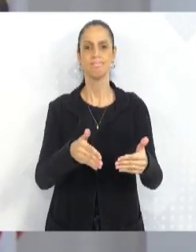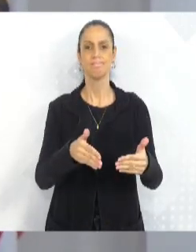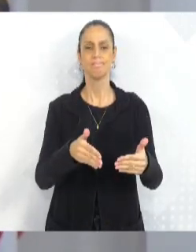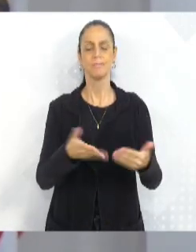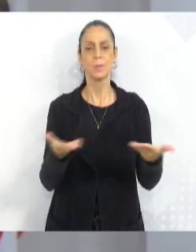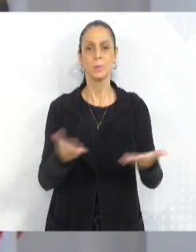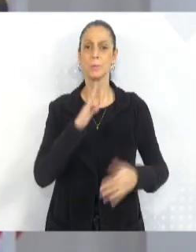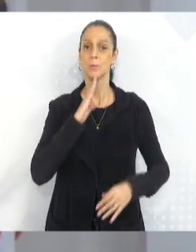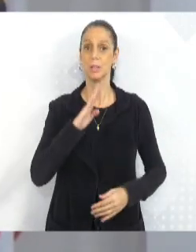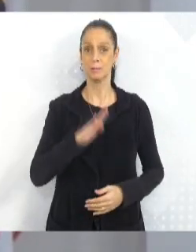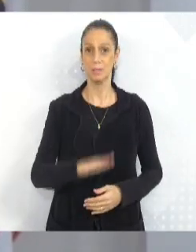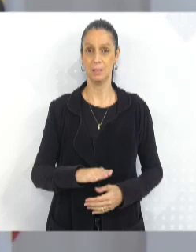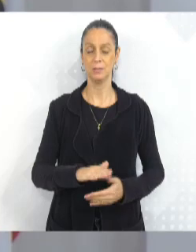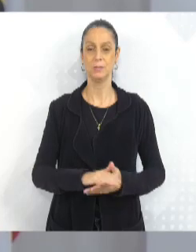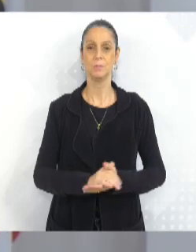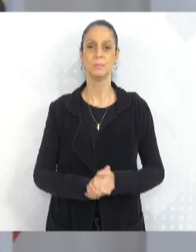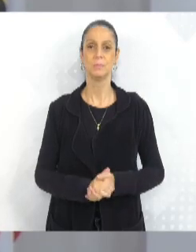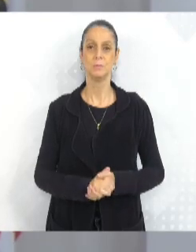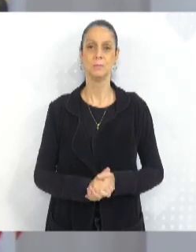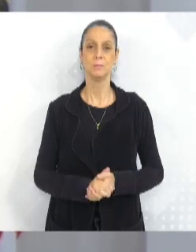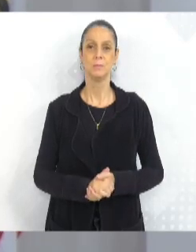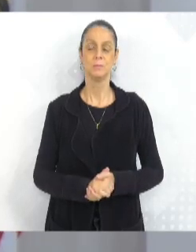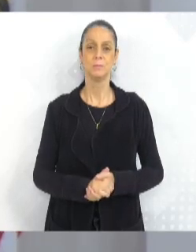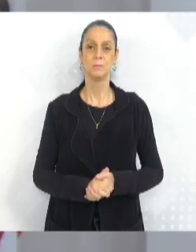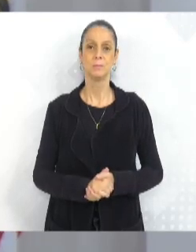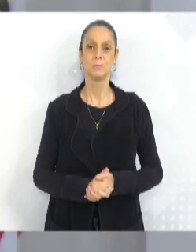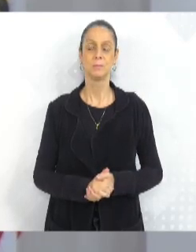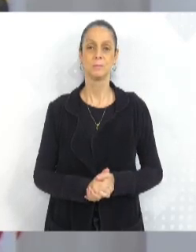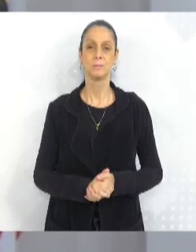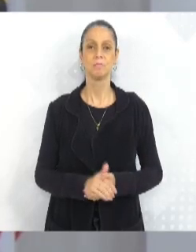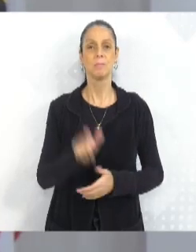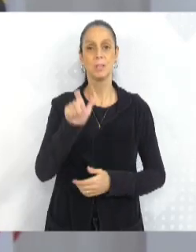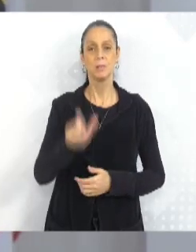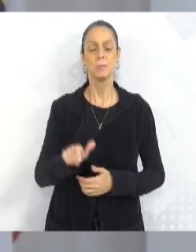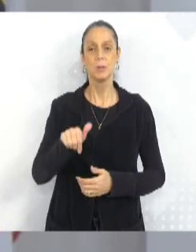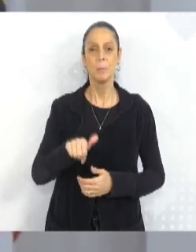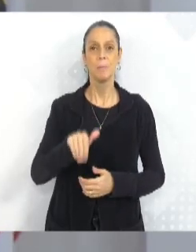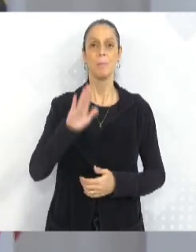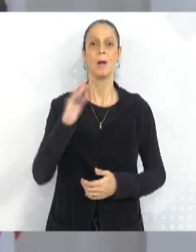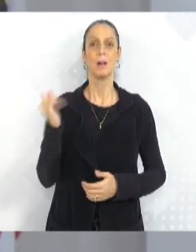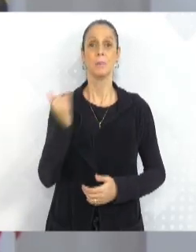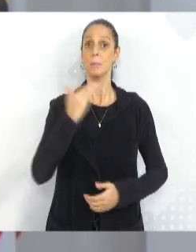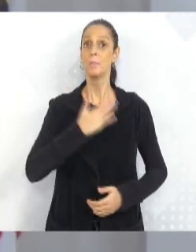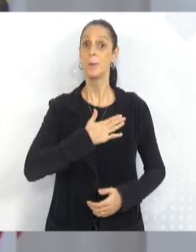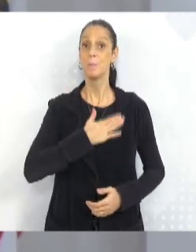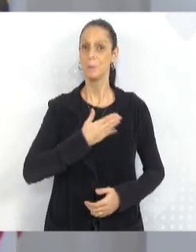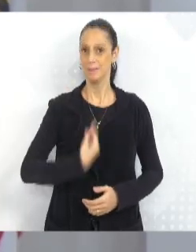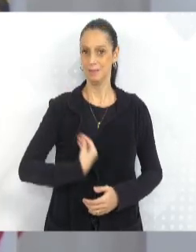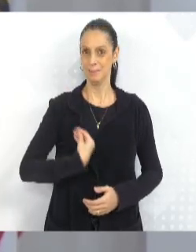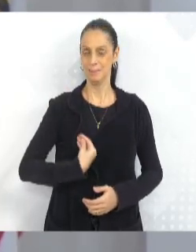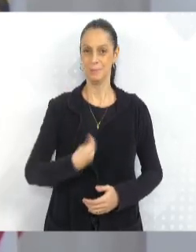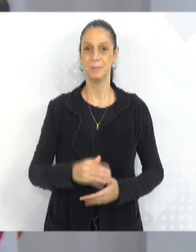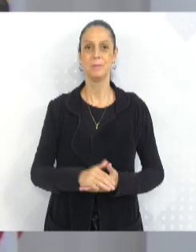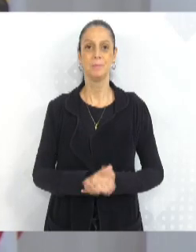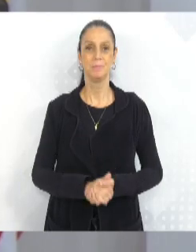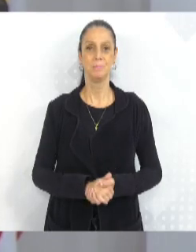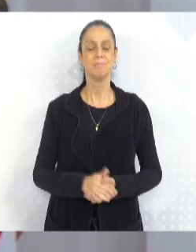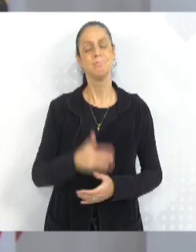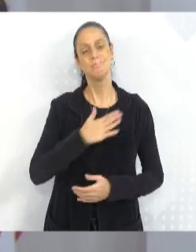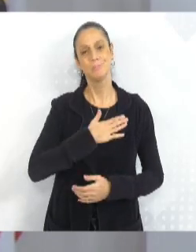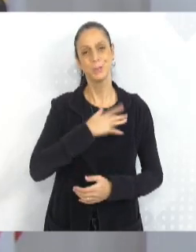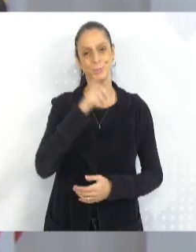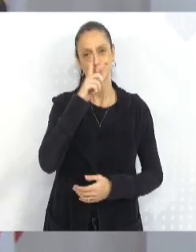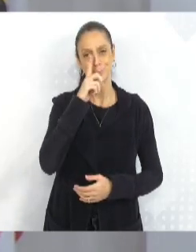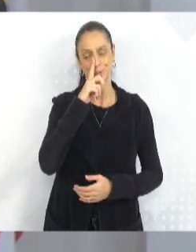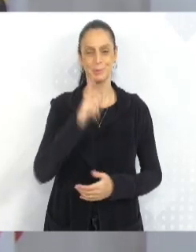essa tarde, a pessoa mais importante da minha vida, que é a minha mãe,